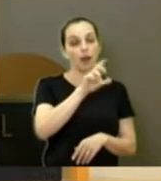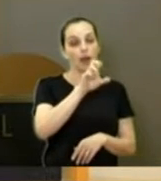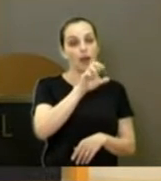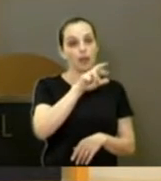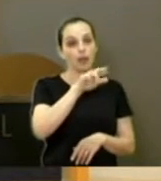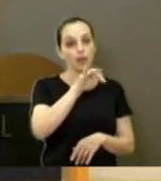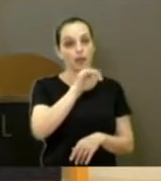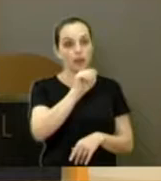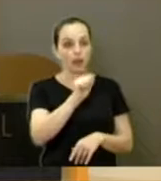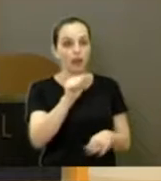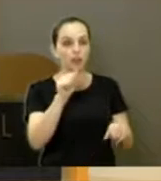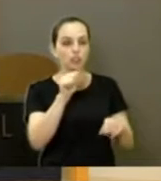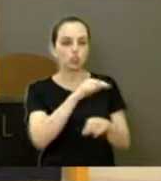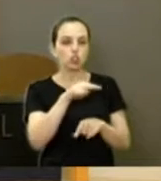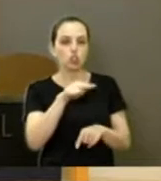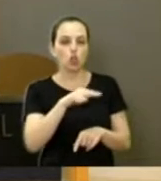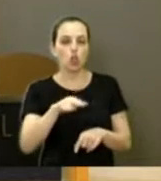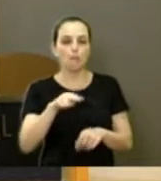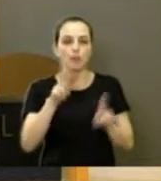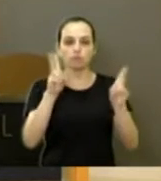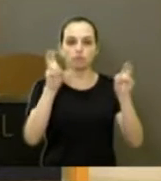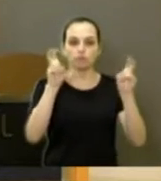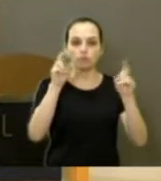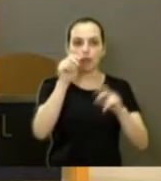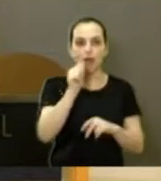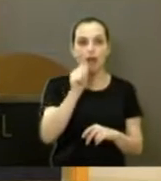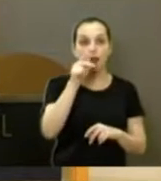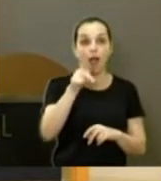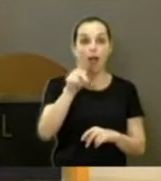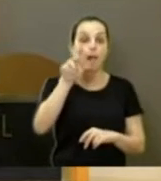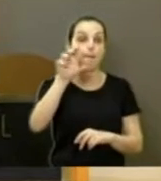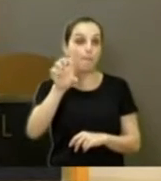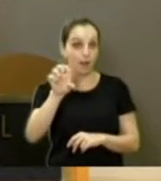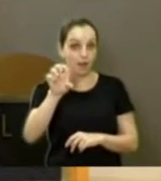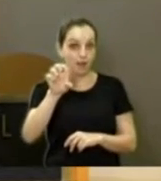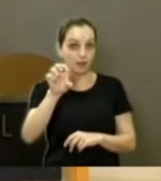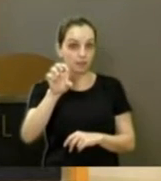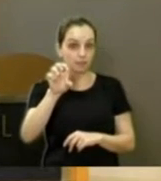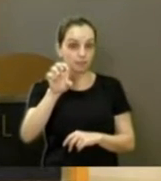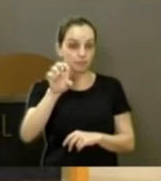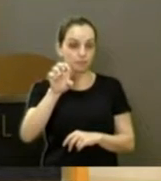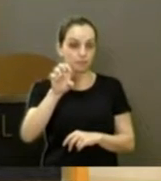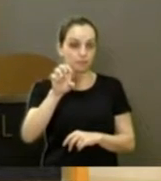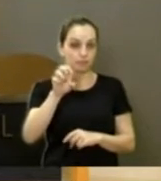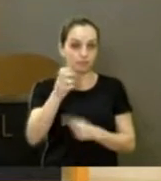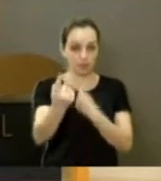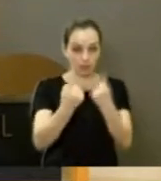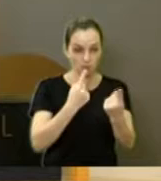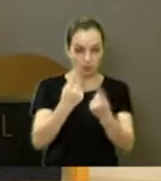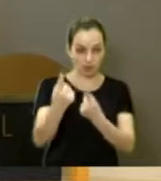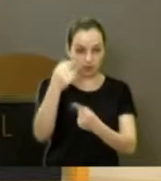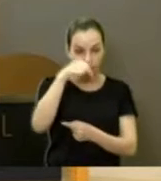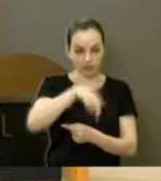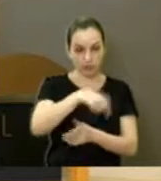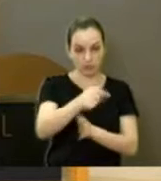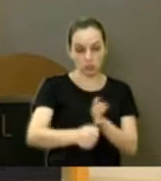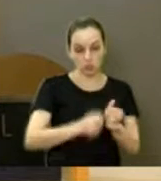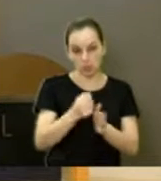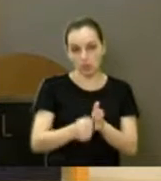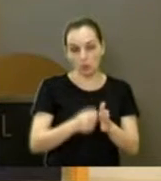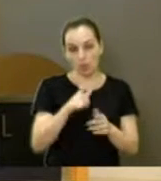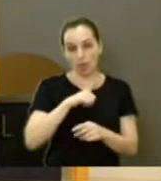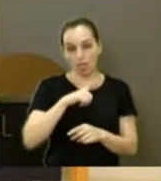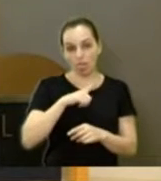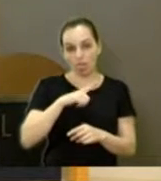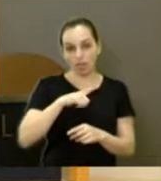aqui na Via Expressa, quando começa Allan Kardec, subir daquele balão depois da 7 de setembro. Tem uma